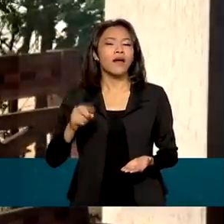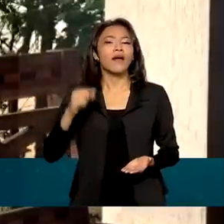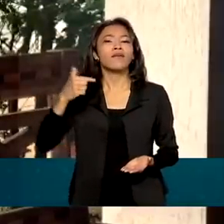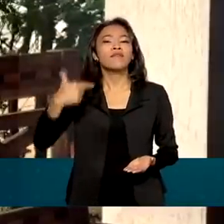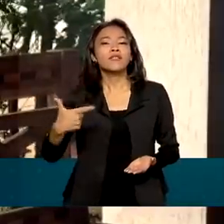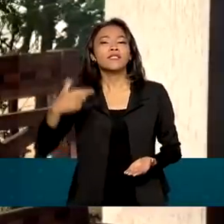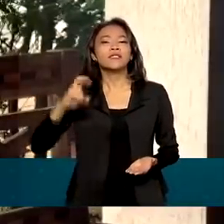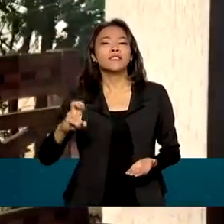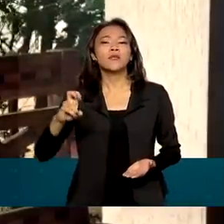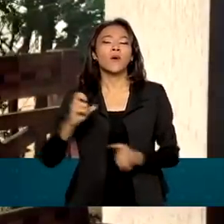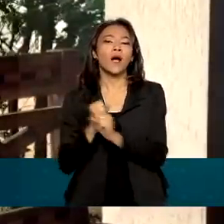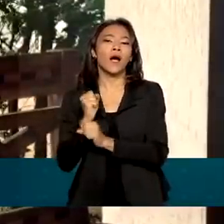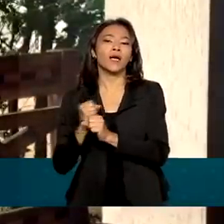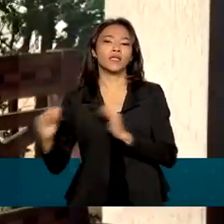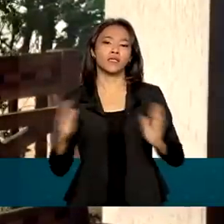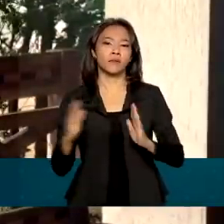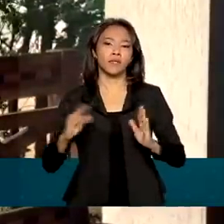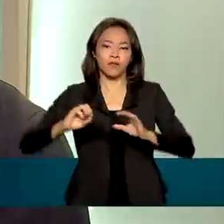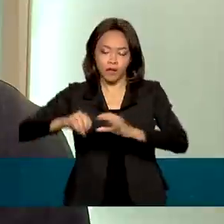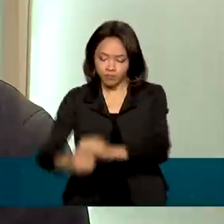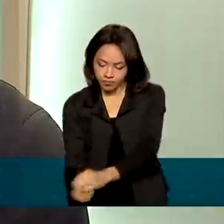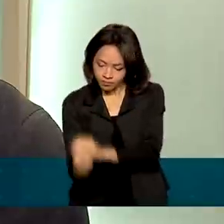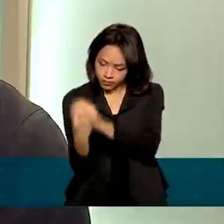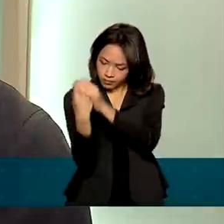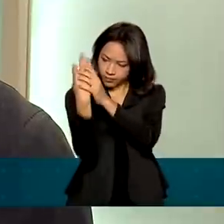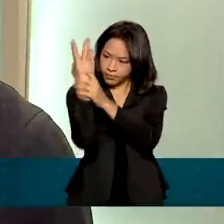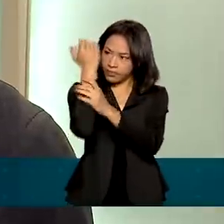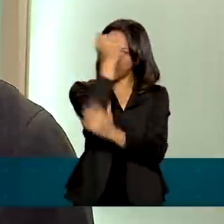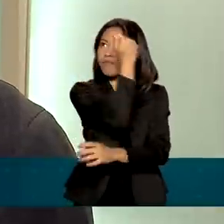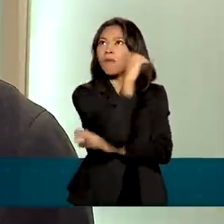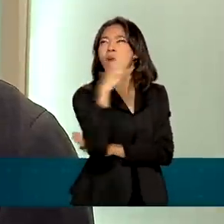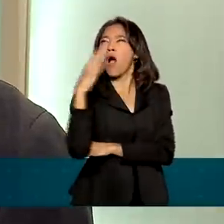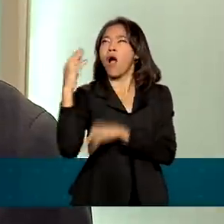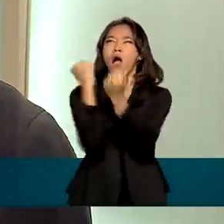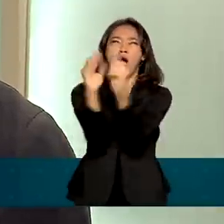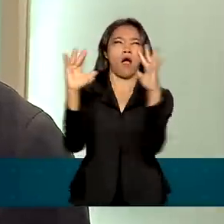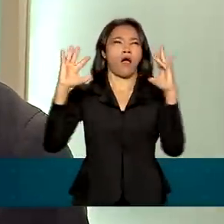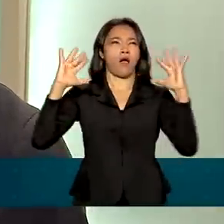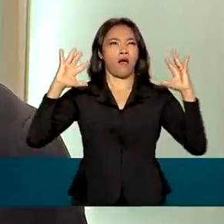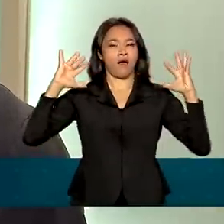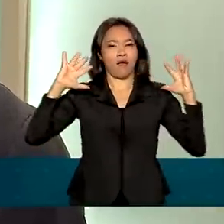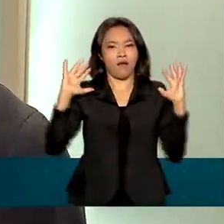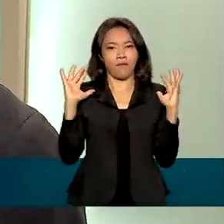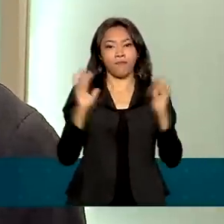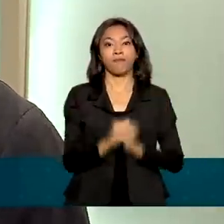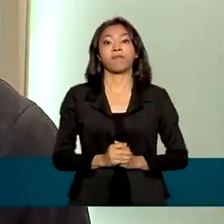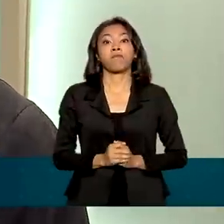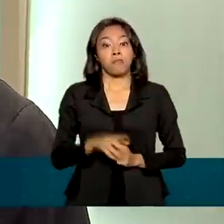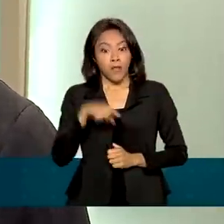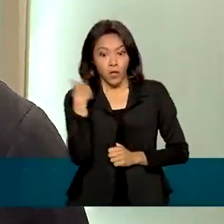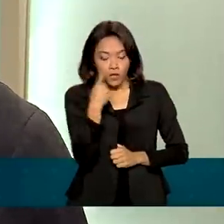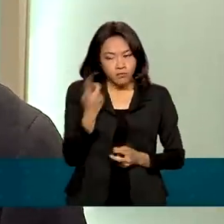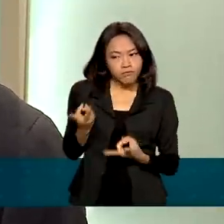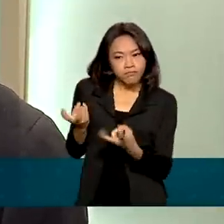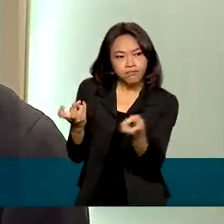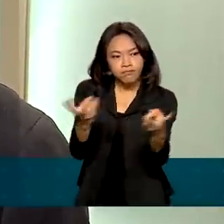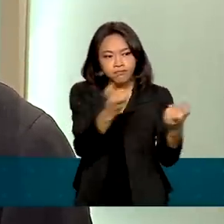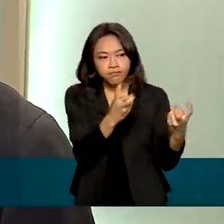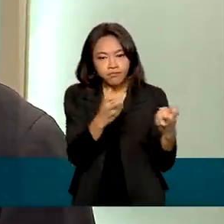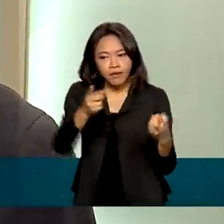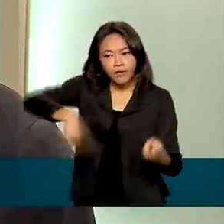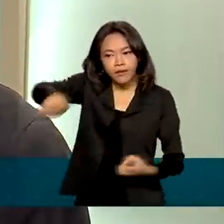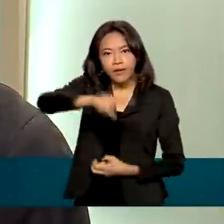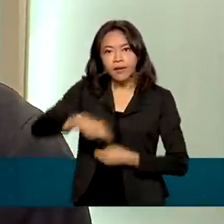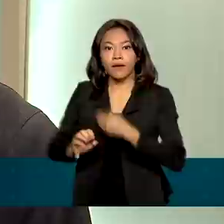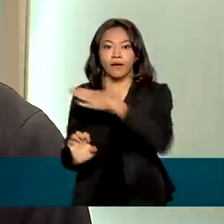anos de crescimento da floresta. A boa notícia é que a gente vê uma demanda enorme de empresas públicas e privadas